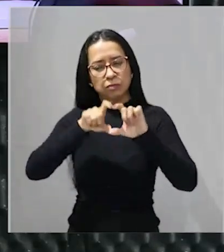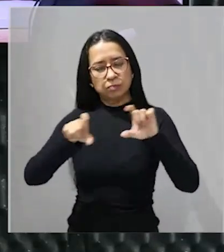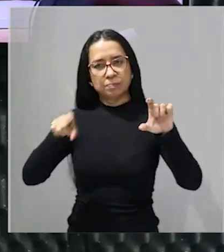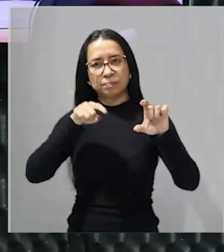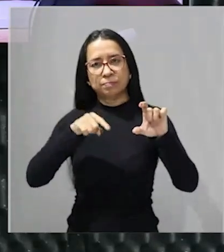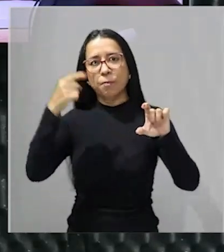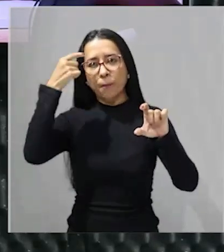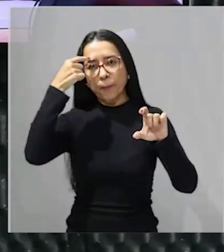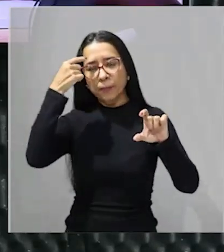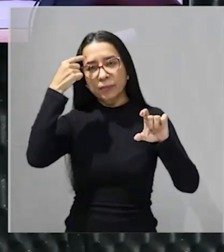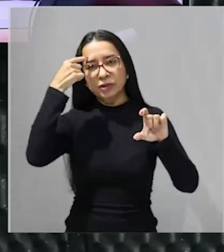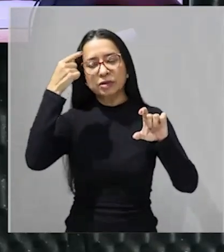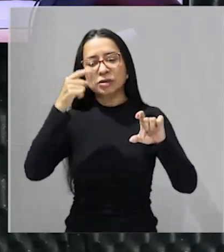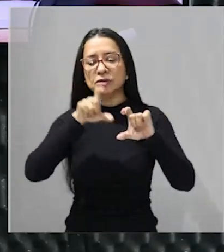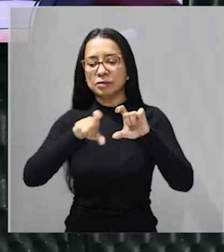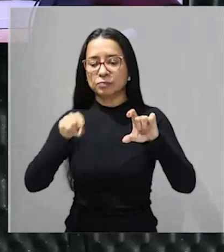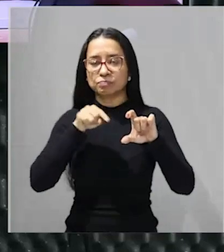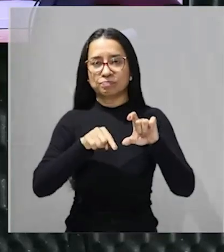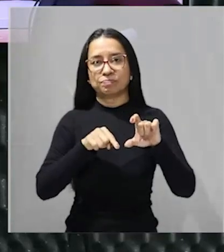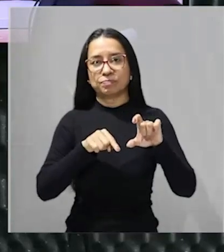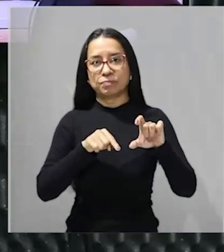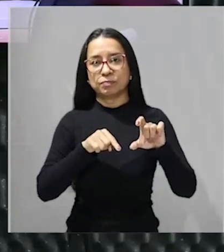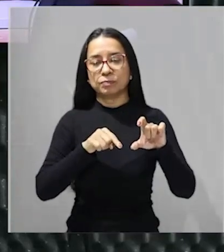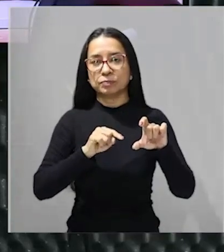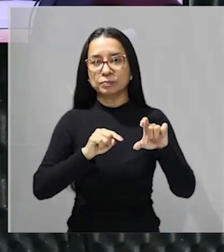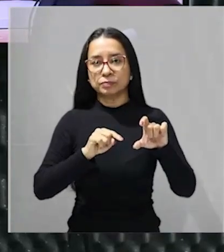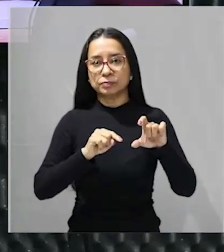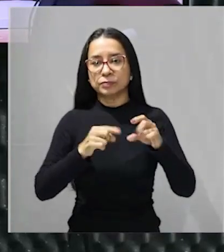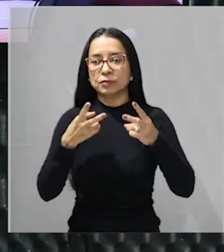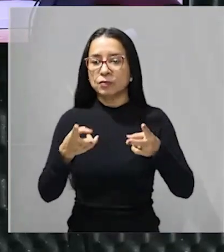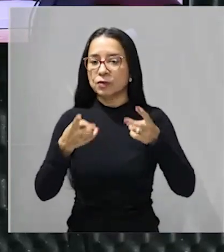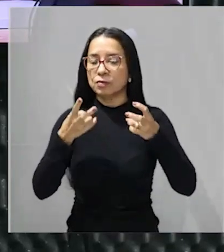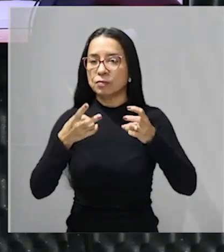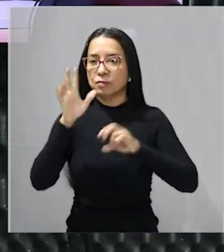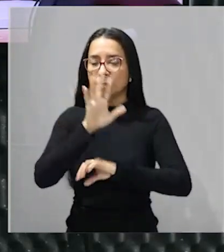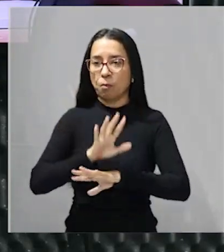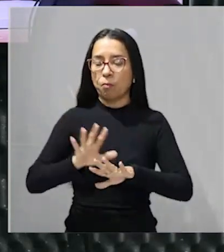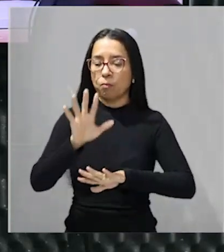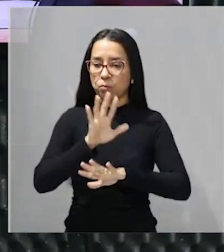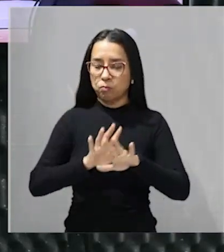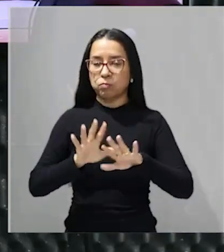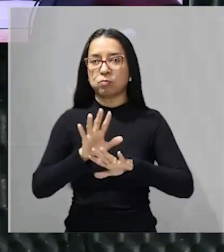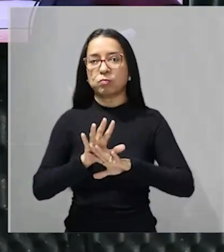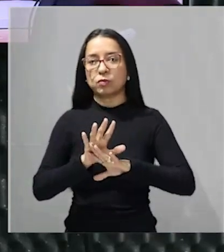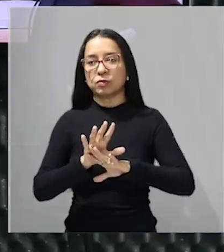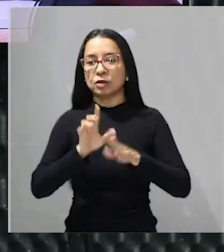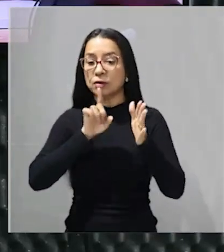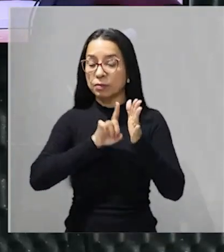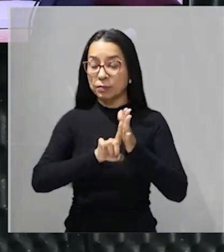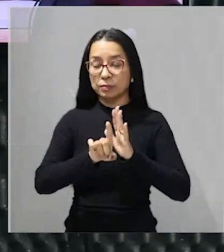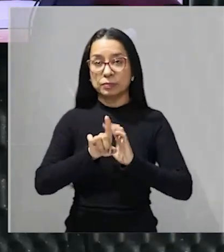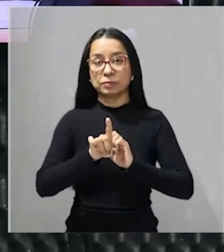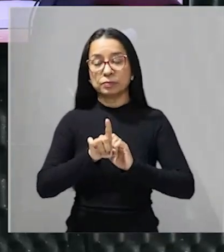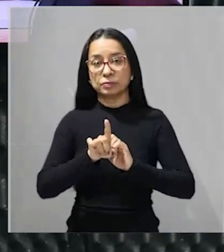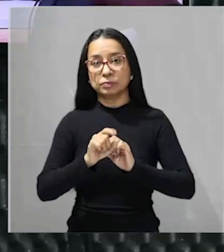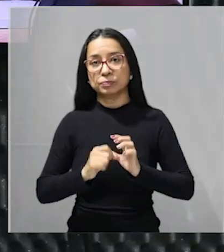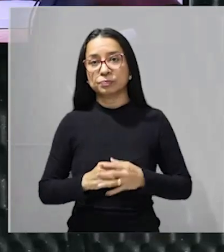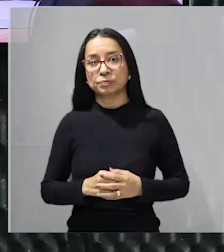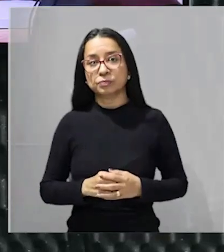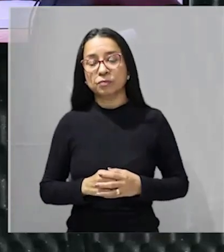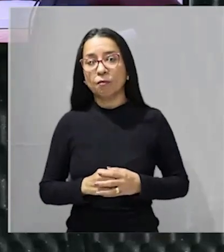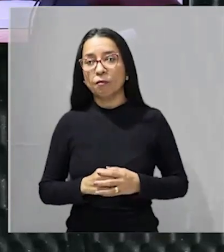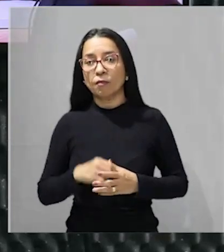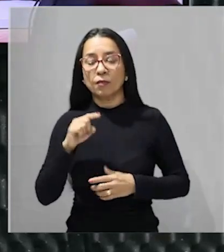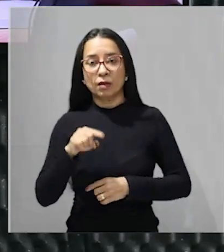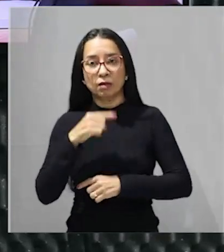pensar esse fragmento pensar esse texto observar com cuidado o comando que ele está perguntando para